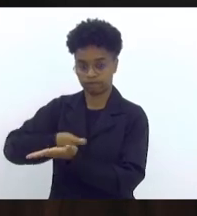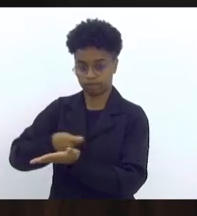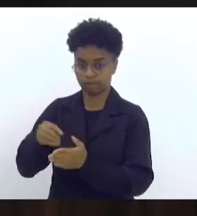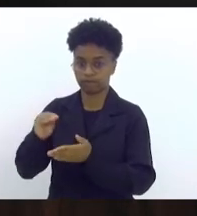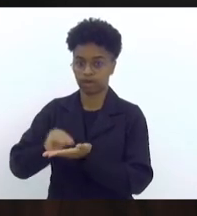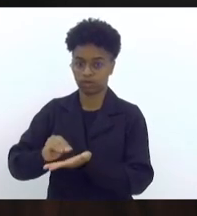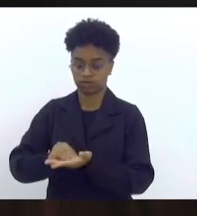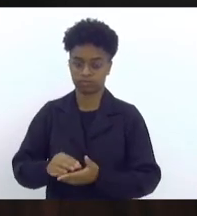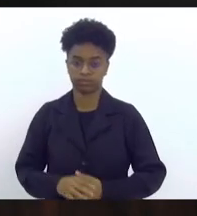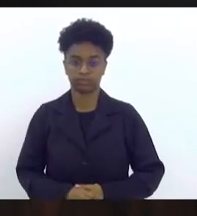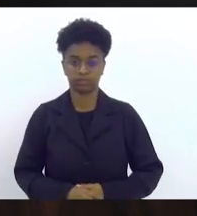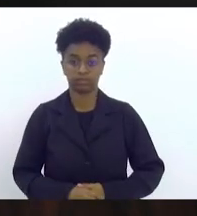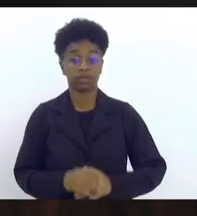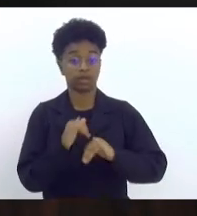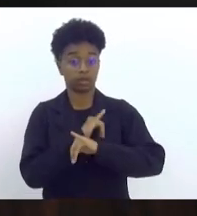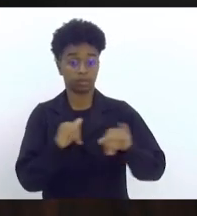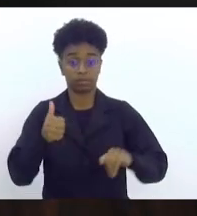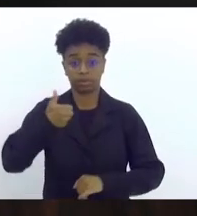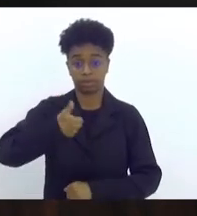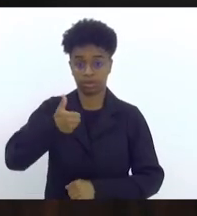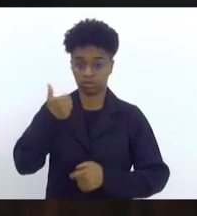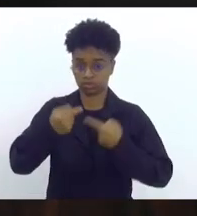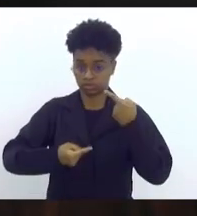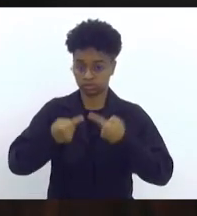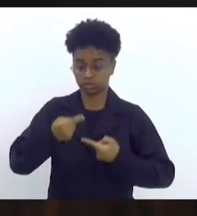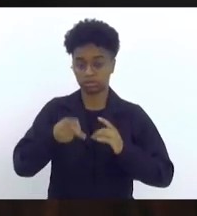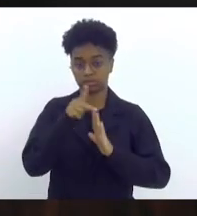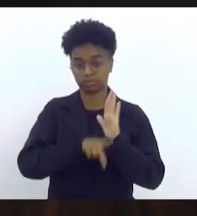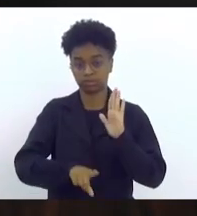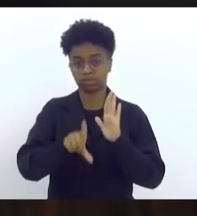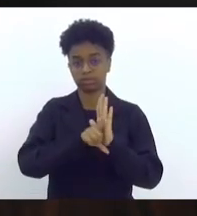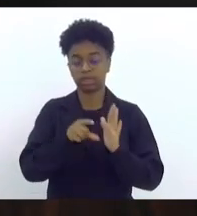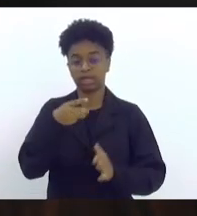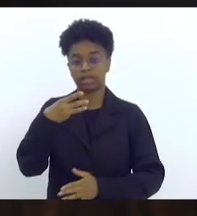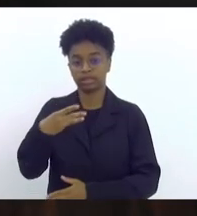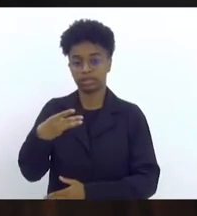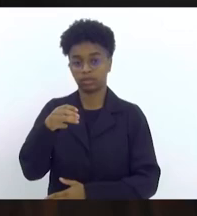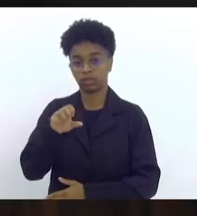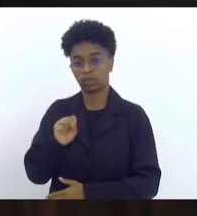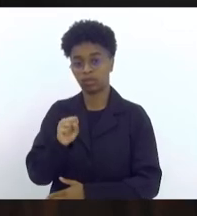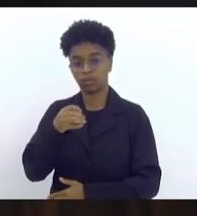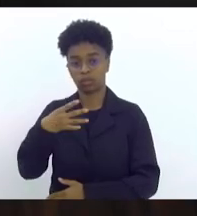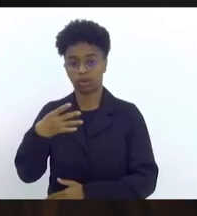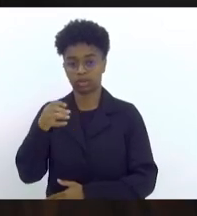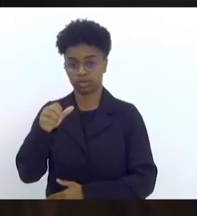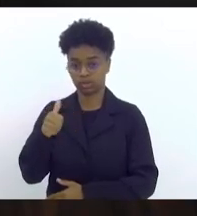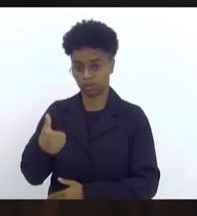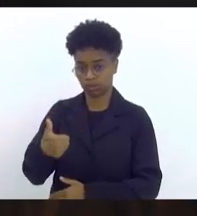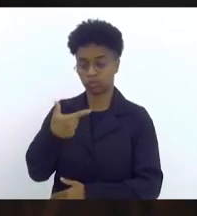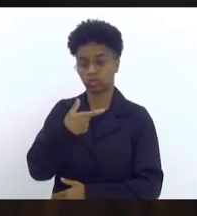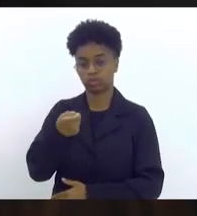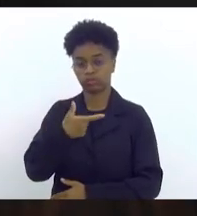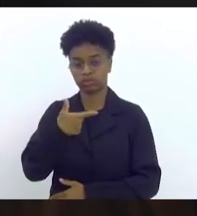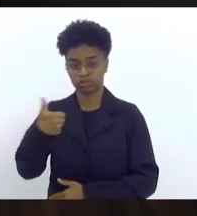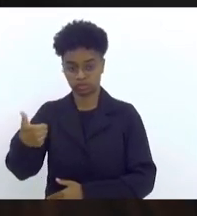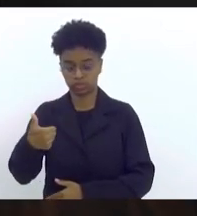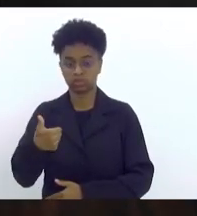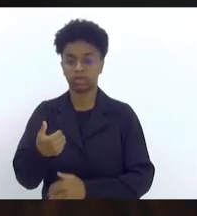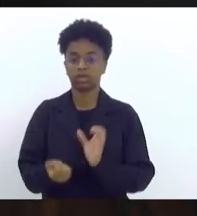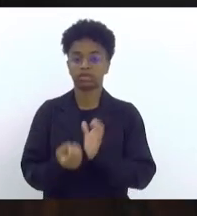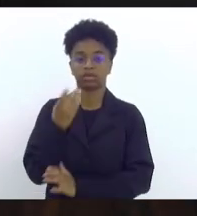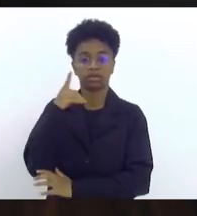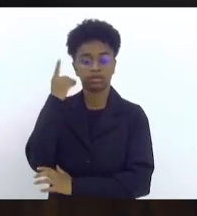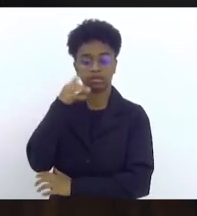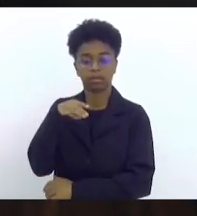Anuncio, em primeira discussão, projeto de lei nº 3.841, de 2021, de autoria do